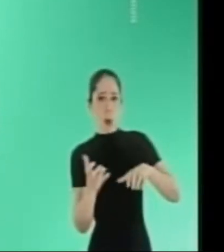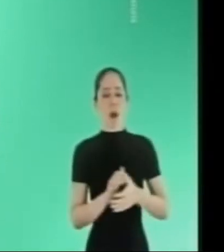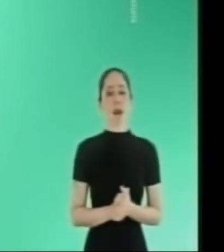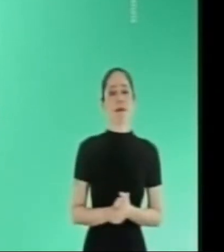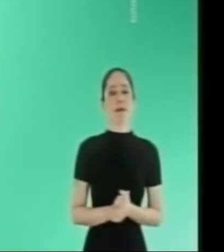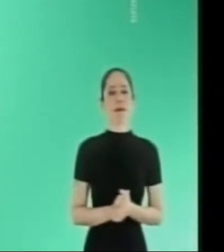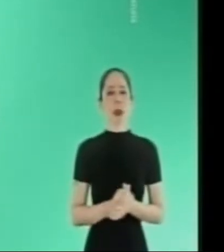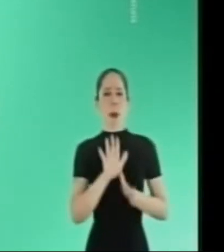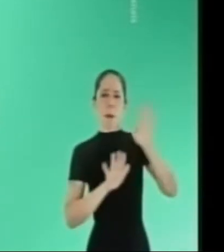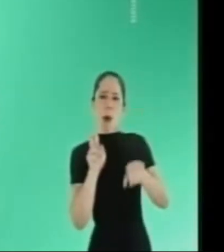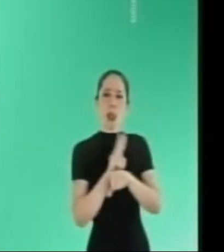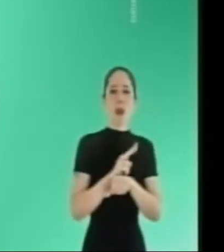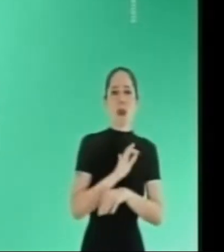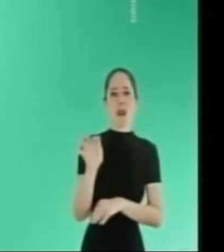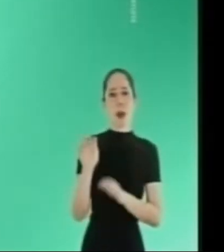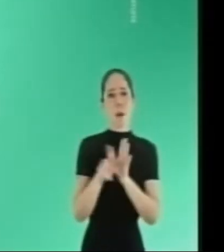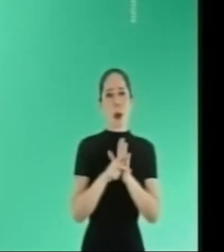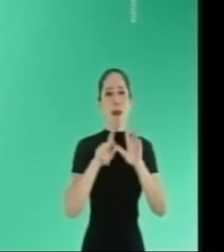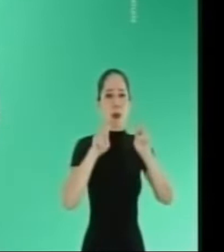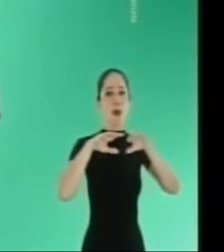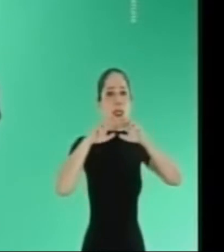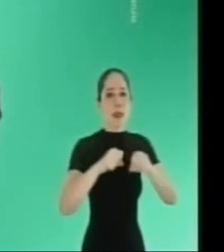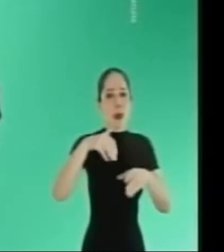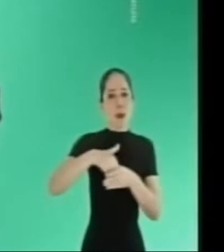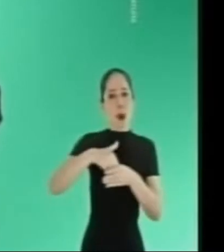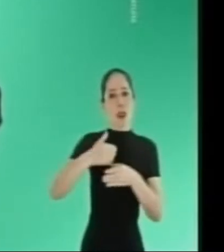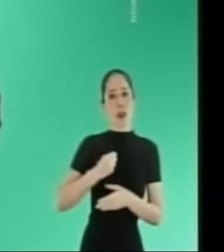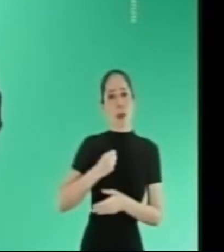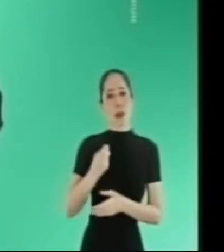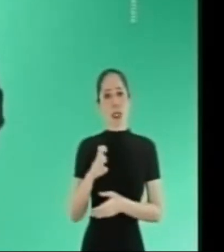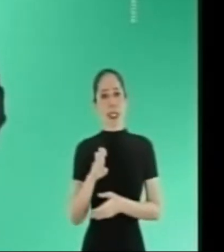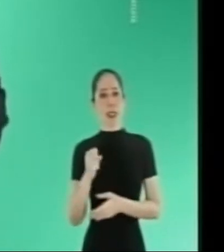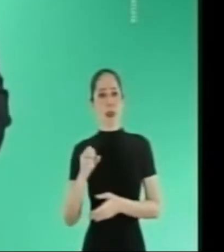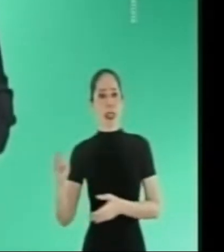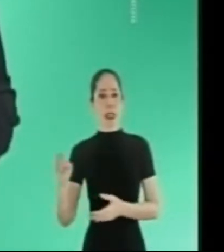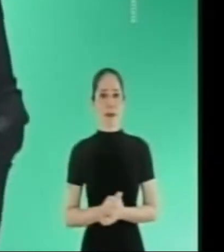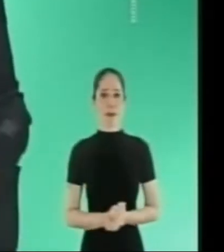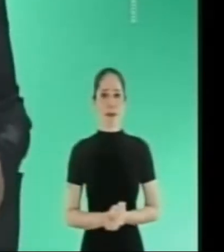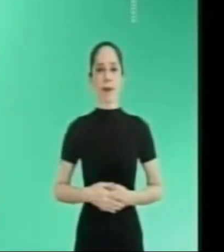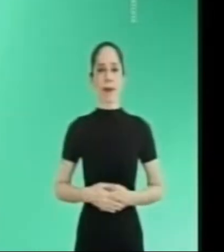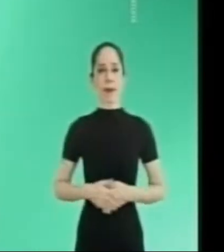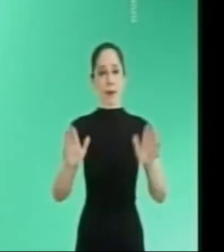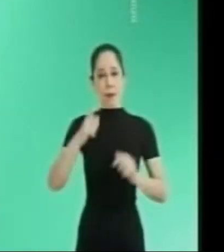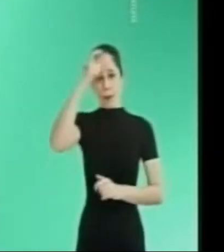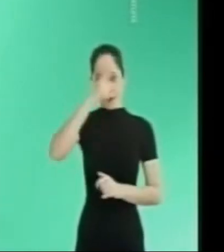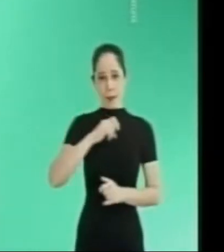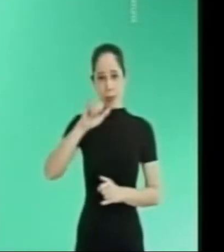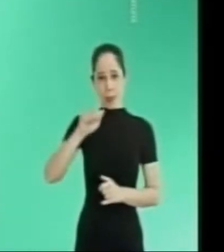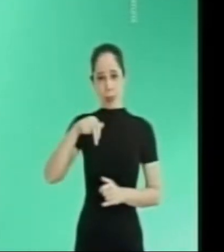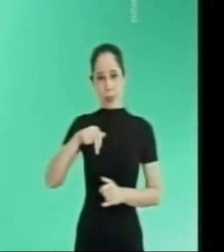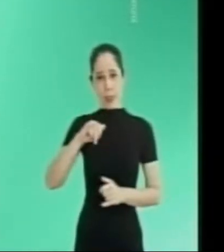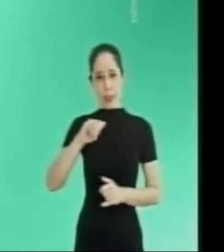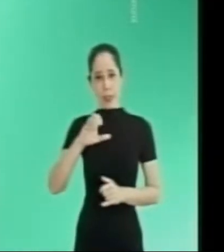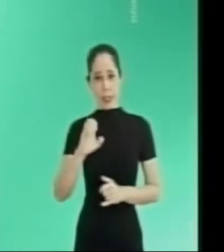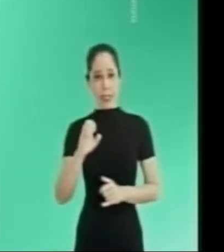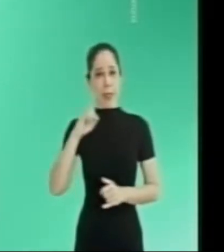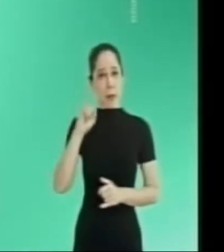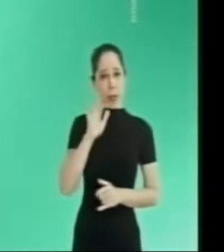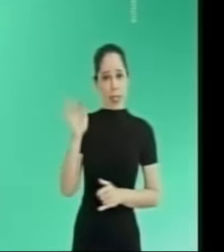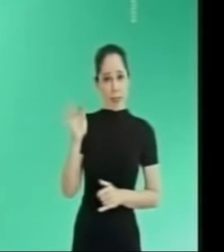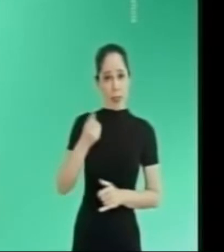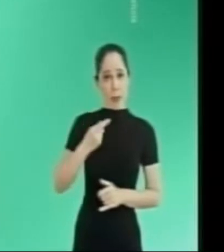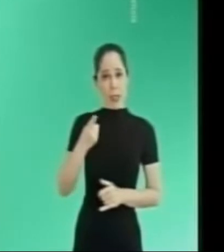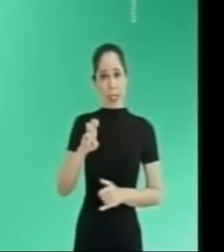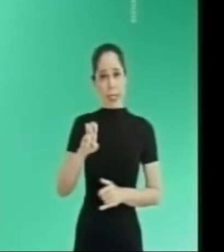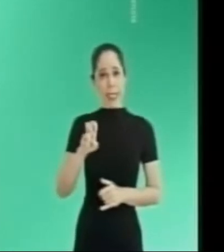chegar ao Congresso. Protetora Federal da Causa Animal, vote 15-80. Olá, sou Janice Leal para a